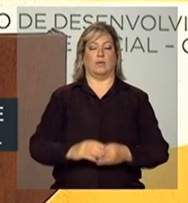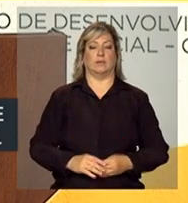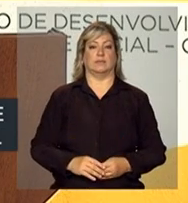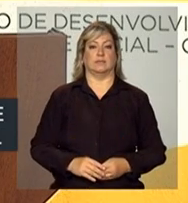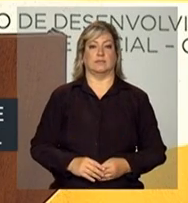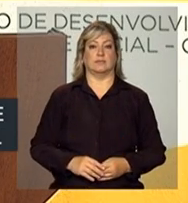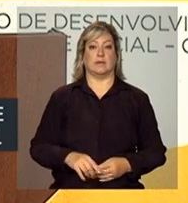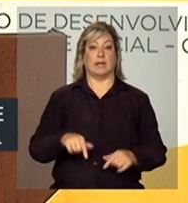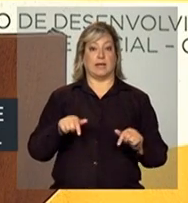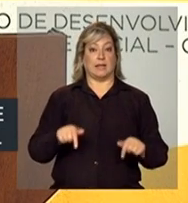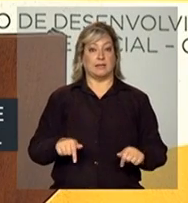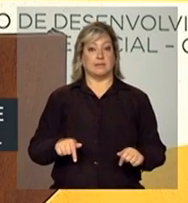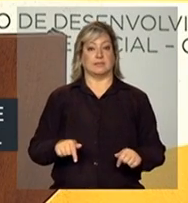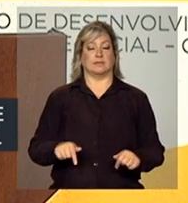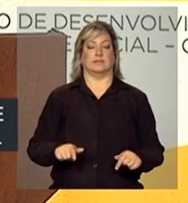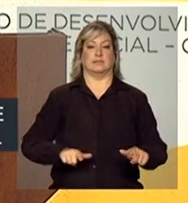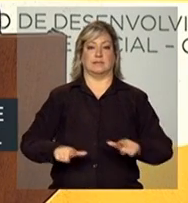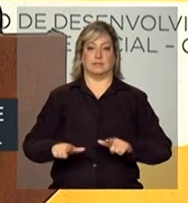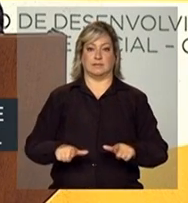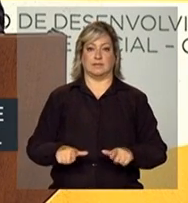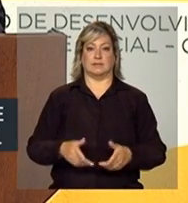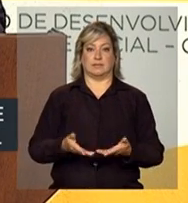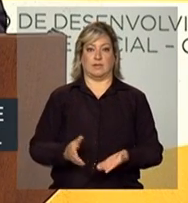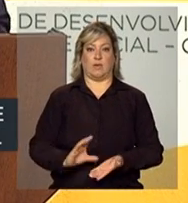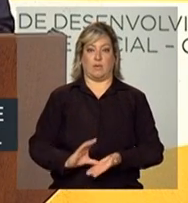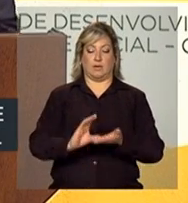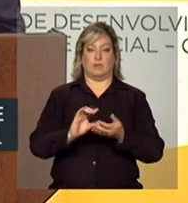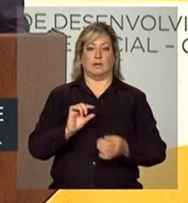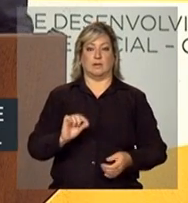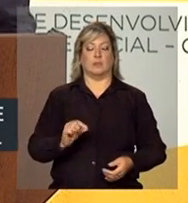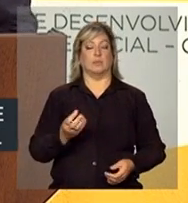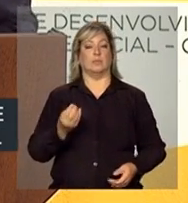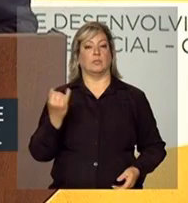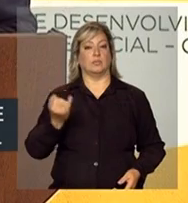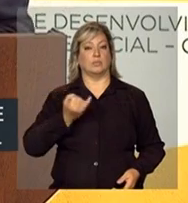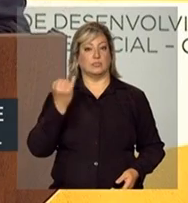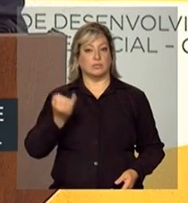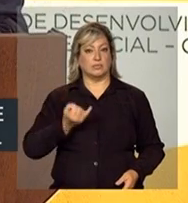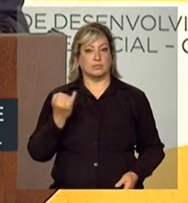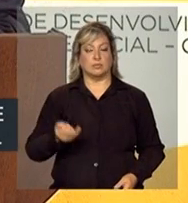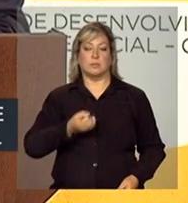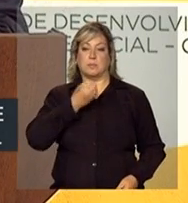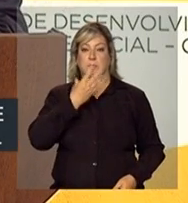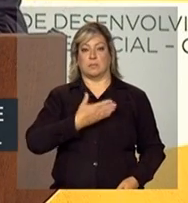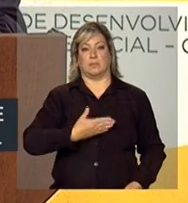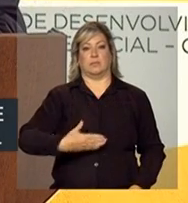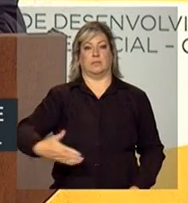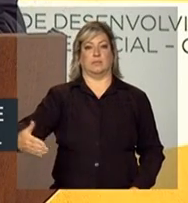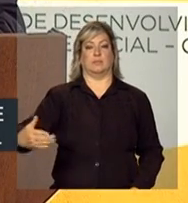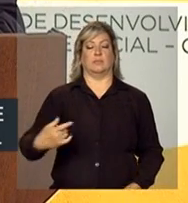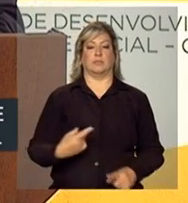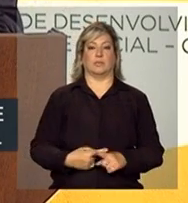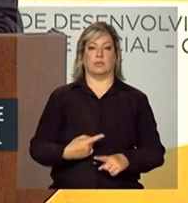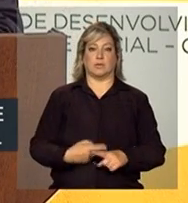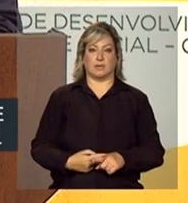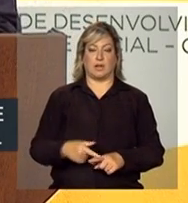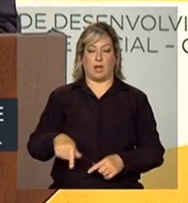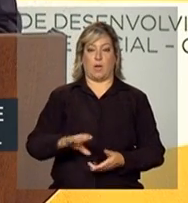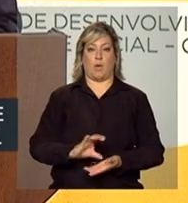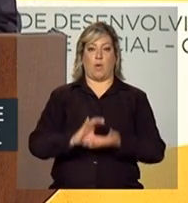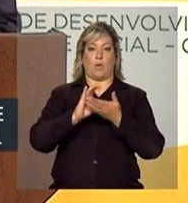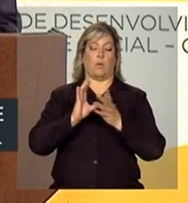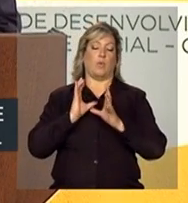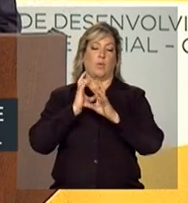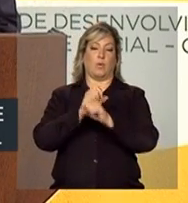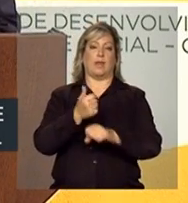essa iniciativa, ela foi extremamente bem sucedida, porque o Conselho, ao longo